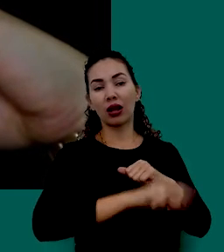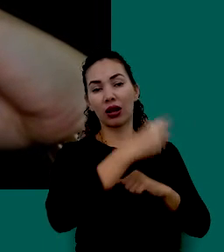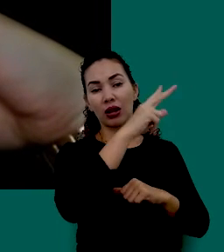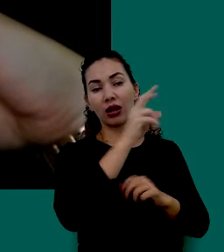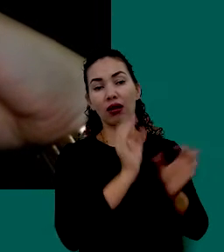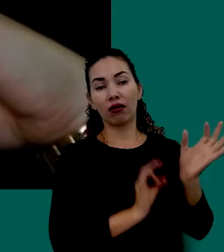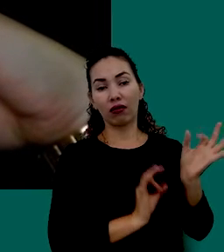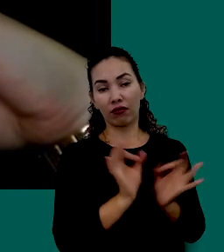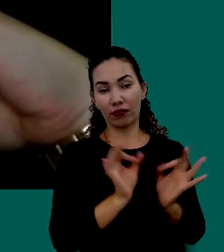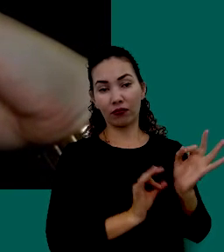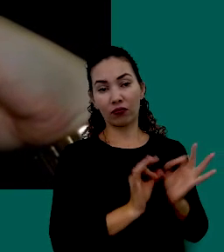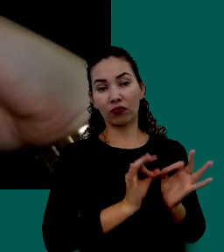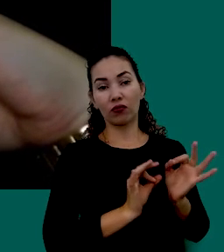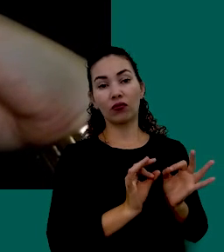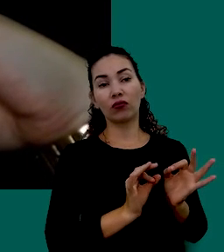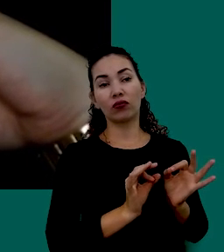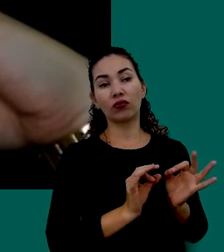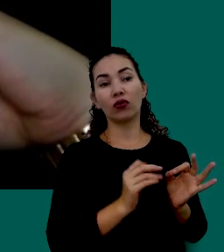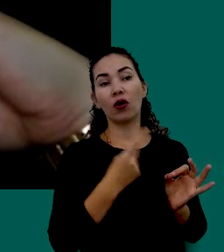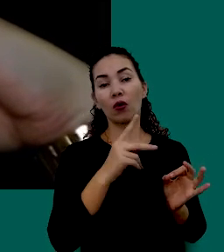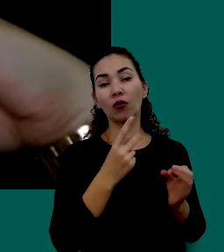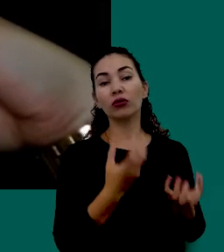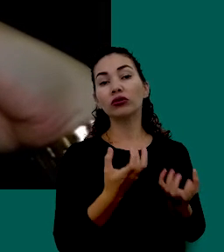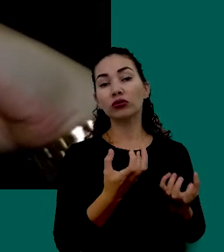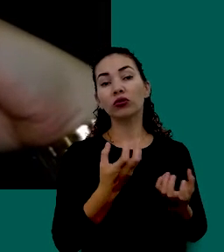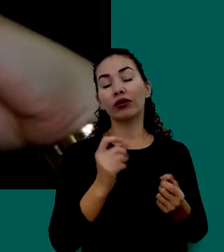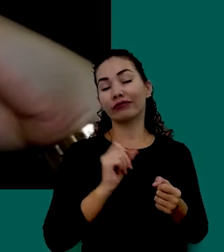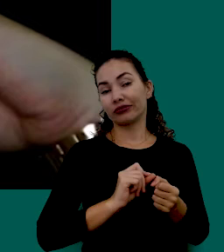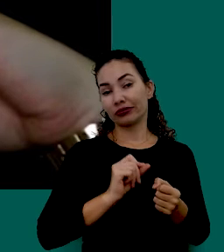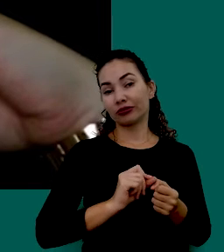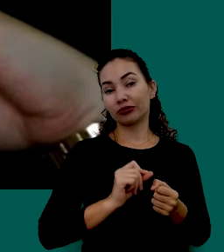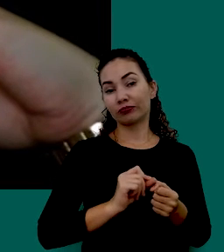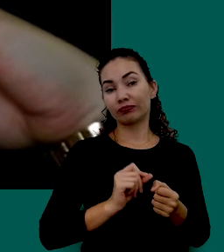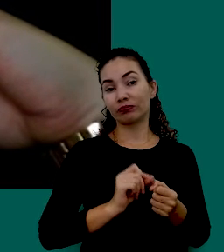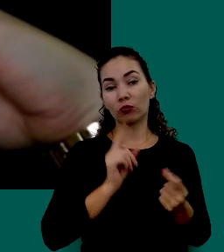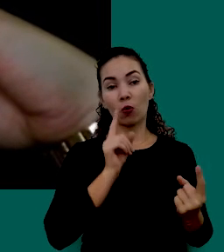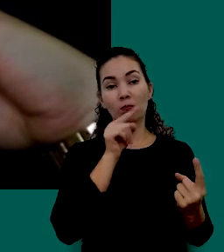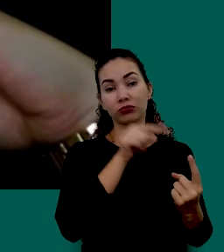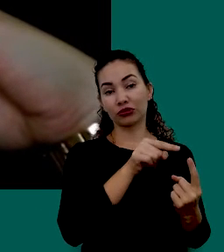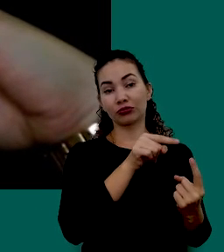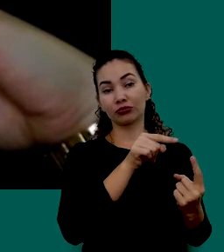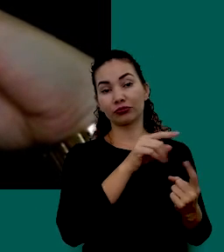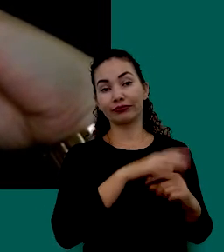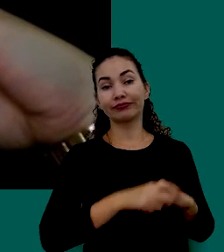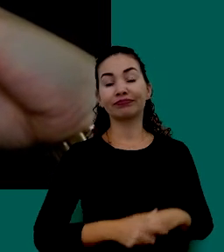Adequem Ao Tempo Que Você Deseja Realizar Os Seus Objetivos